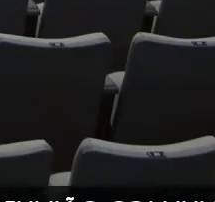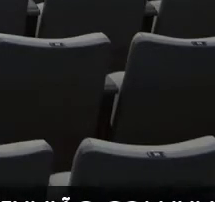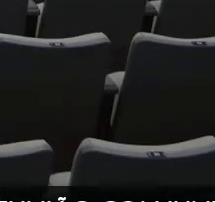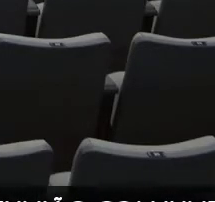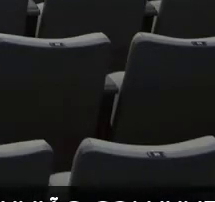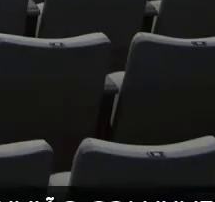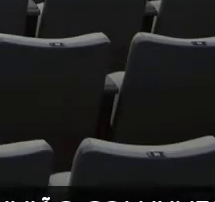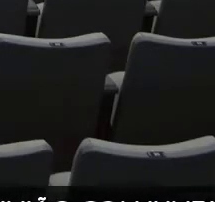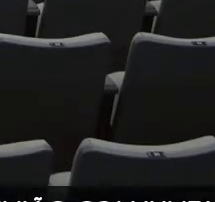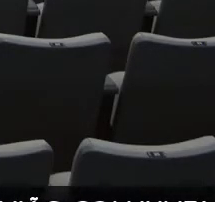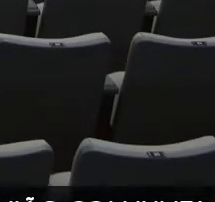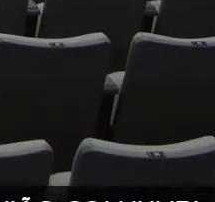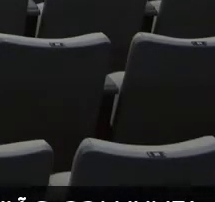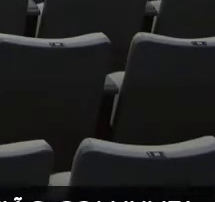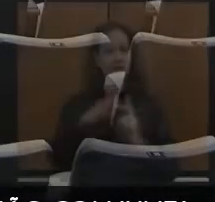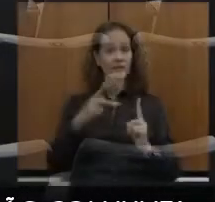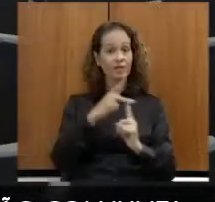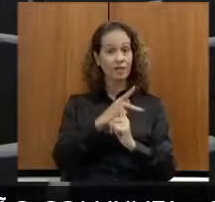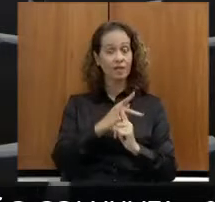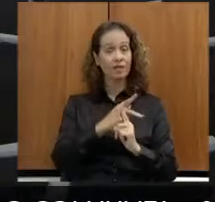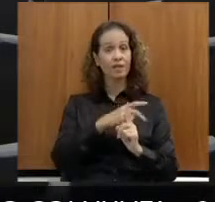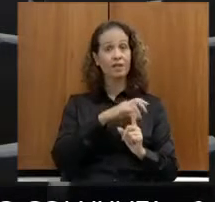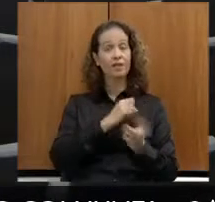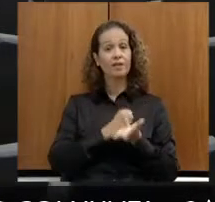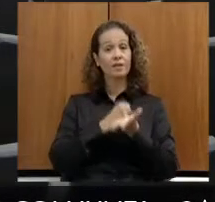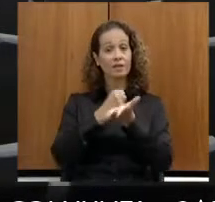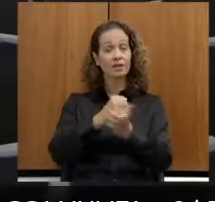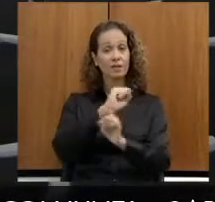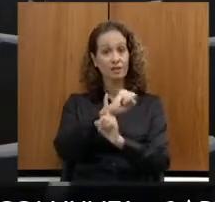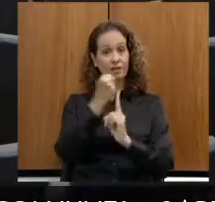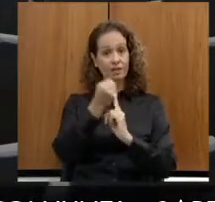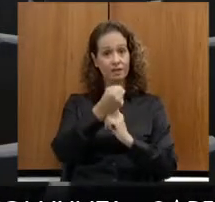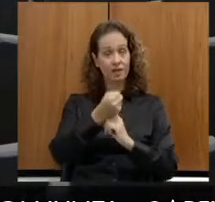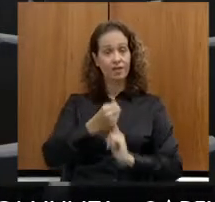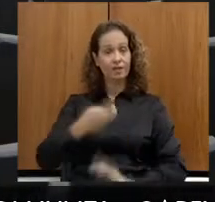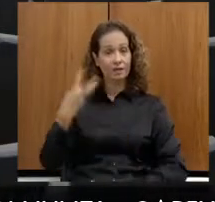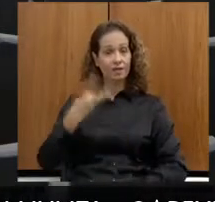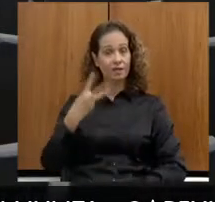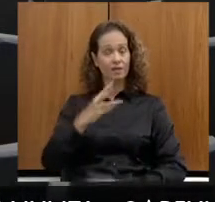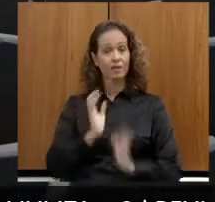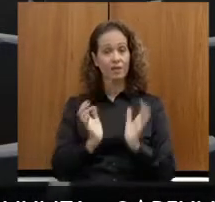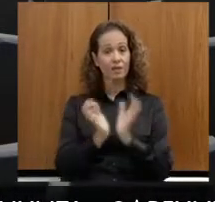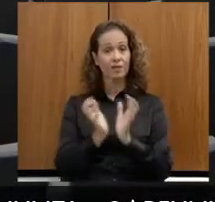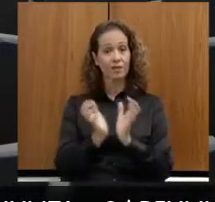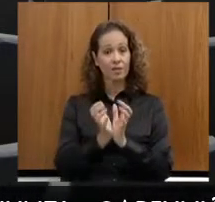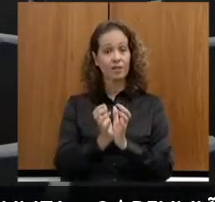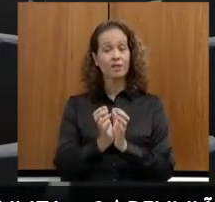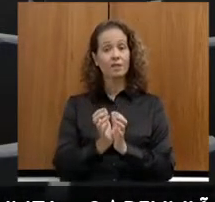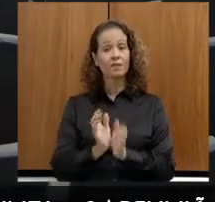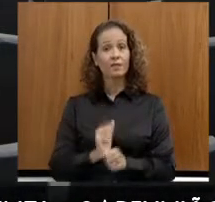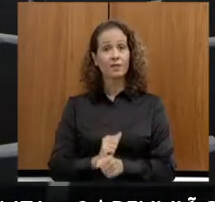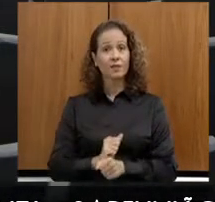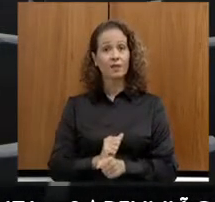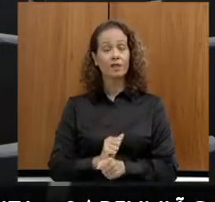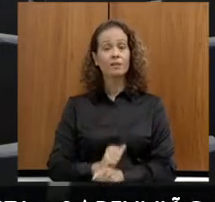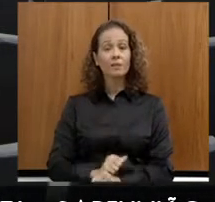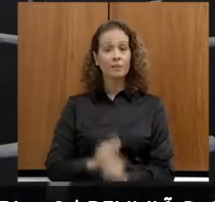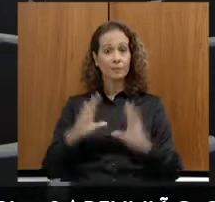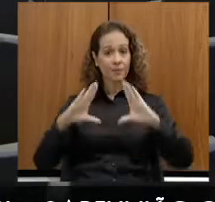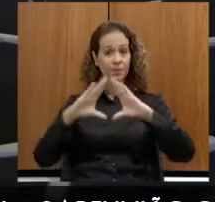da previdência e da assistência social, da terceira sessão legislativa ordinária da